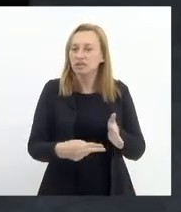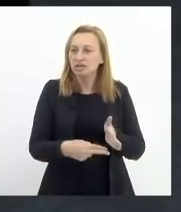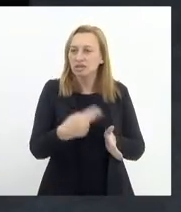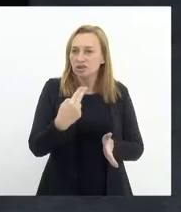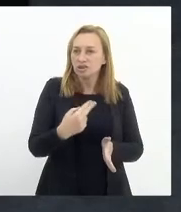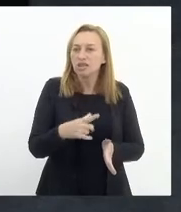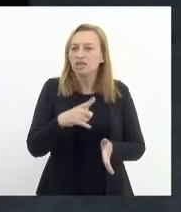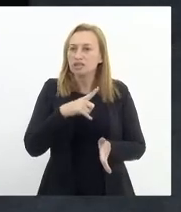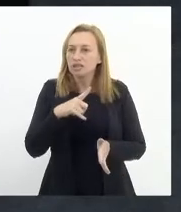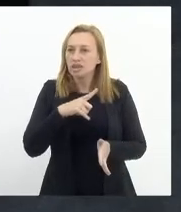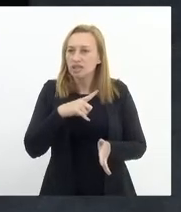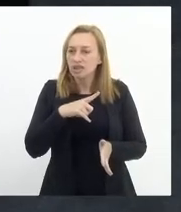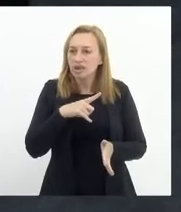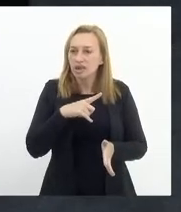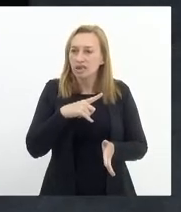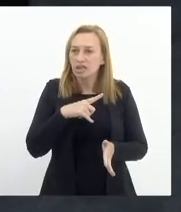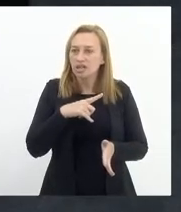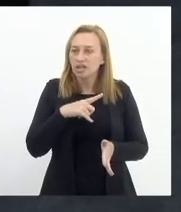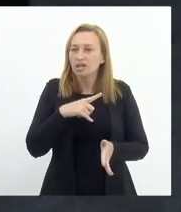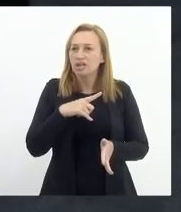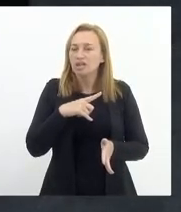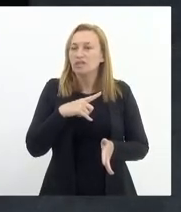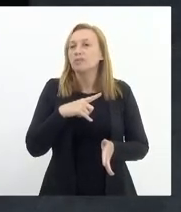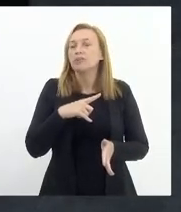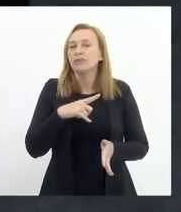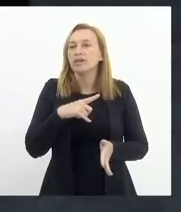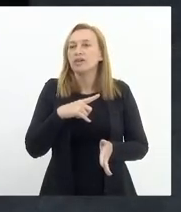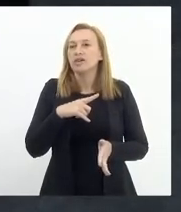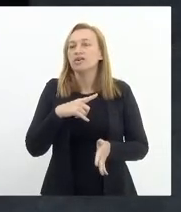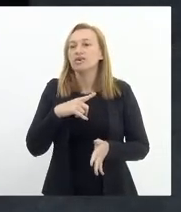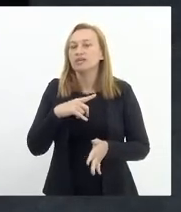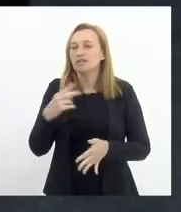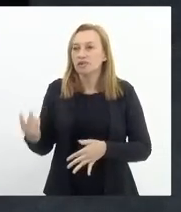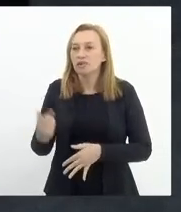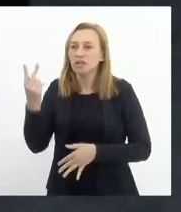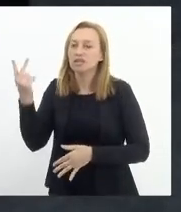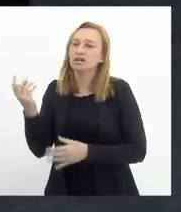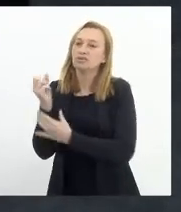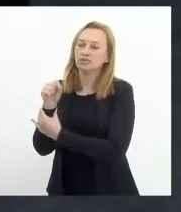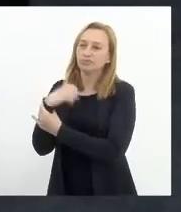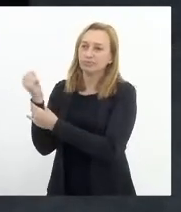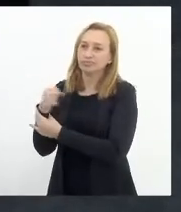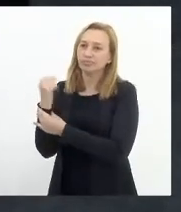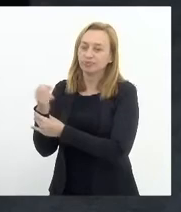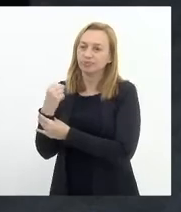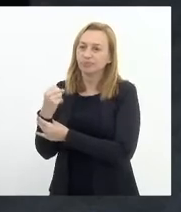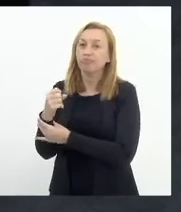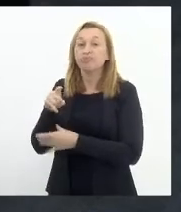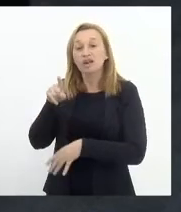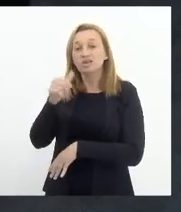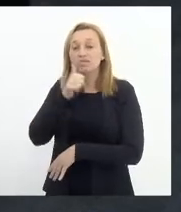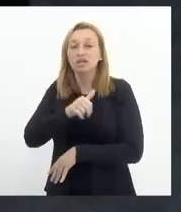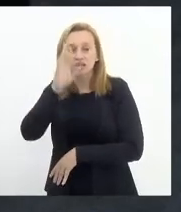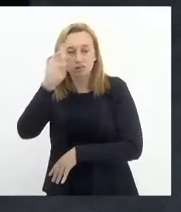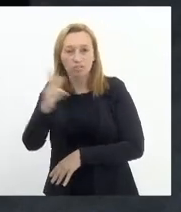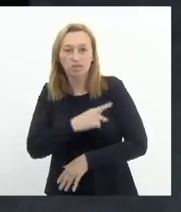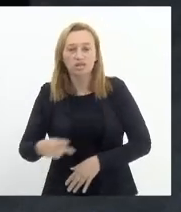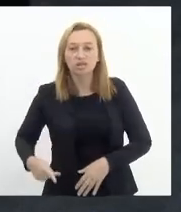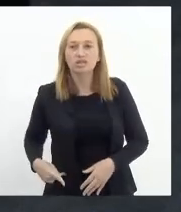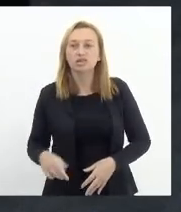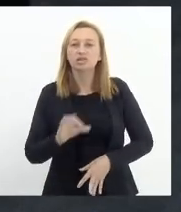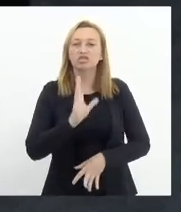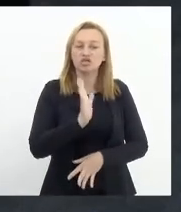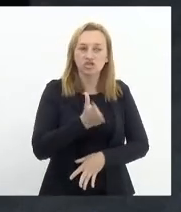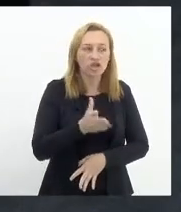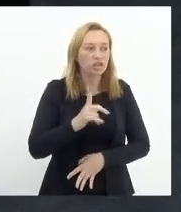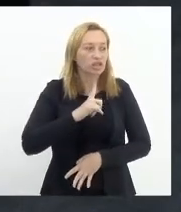uma prioridade na fisioterapia é central. Essas mulheres, senhor presidente, inclusive, já têm, em